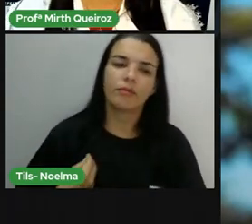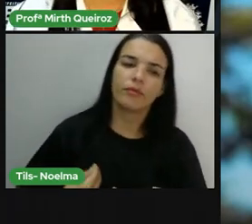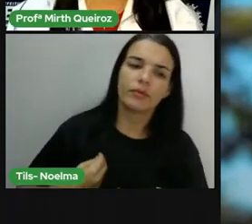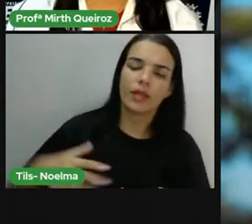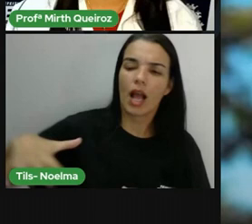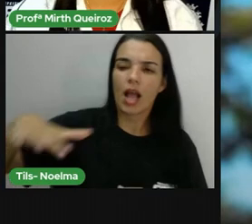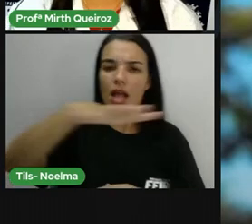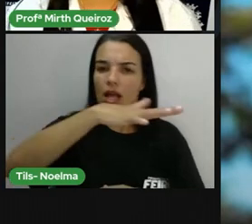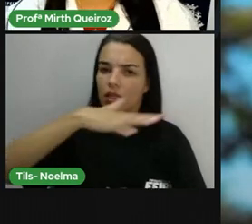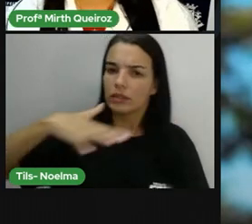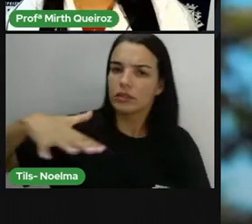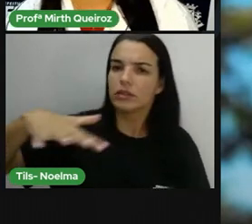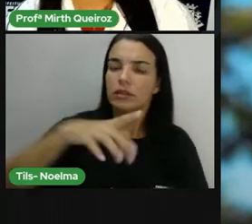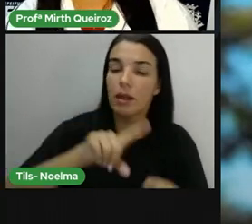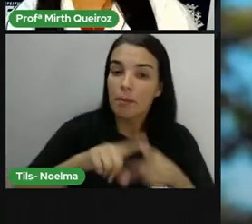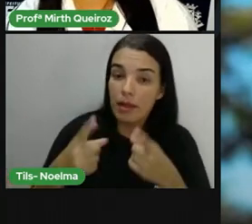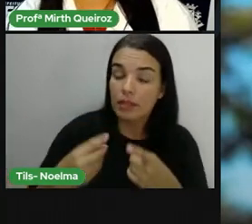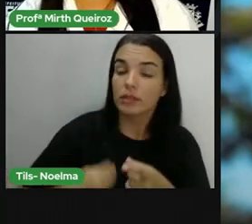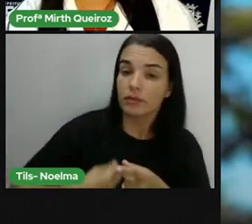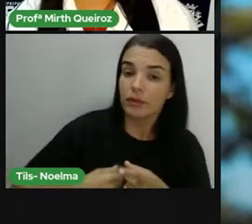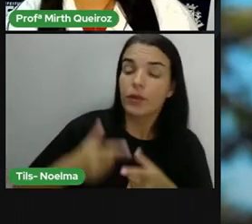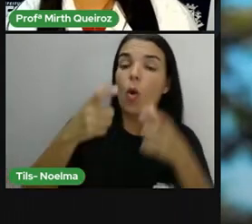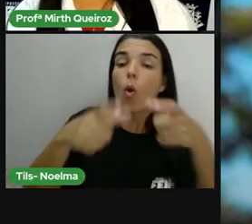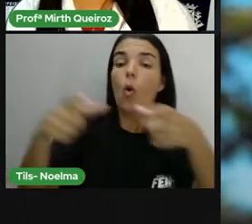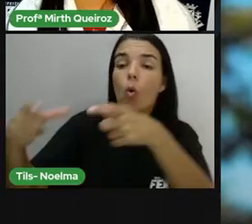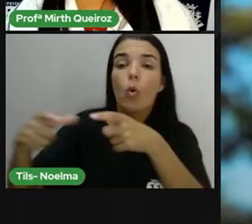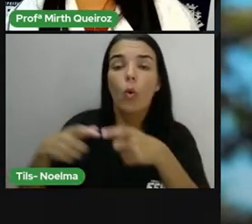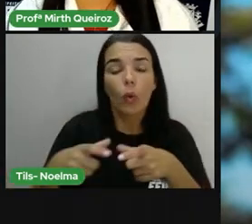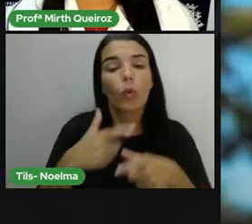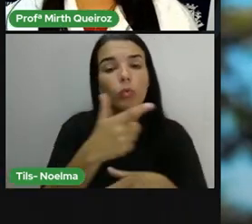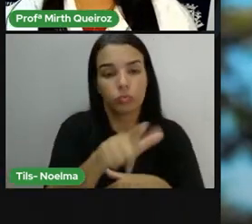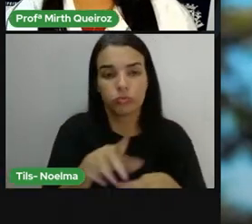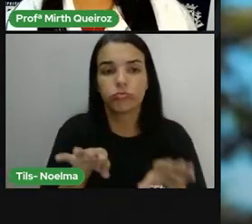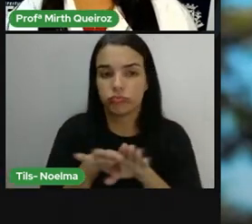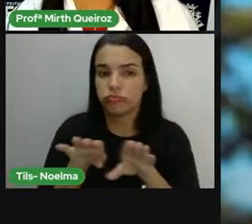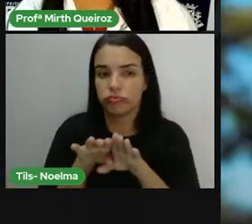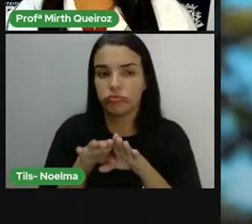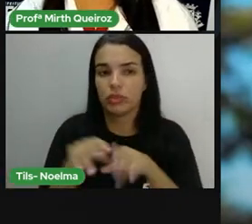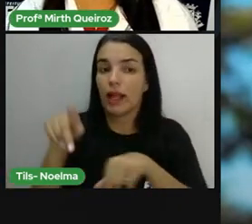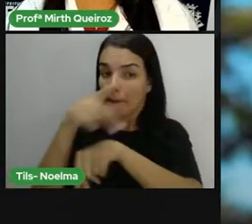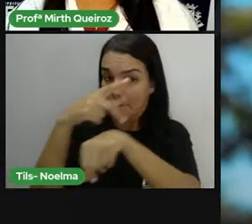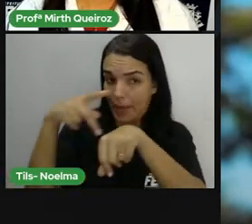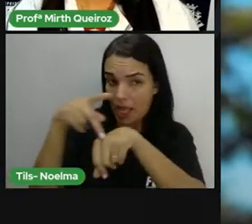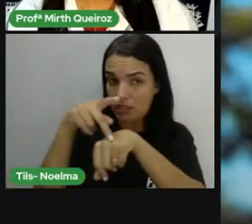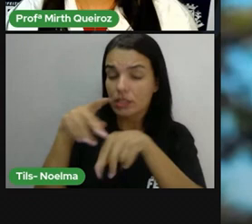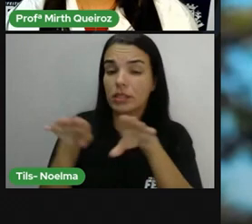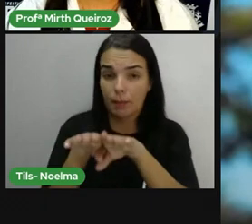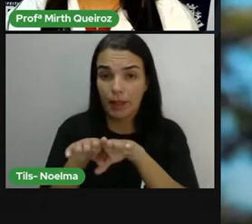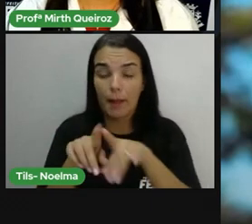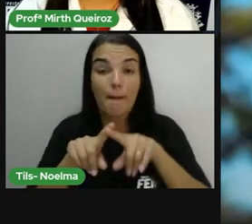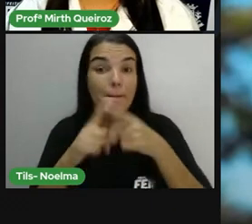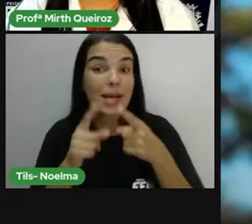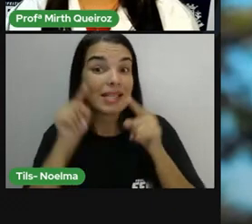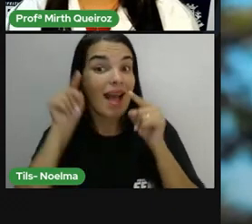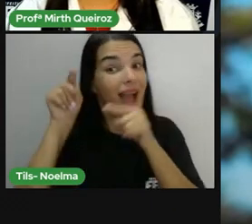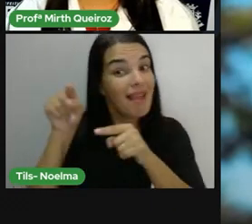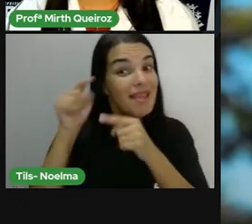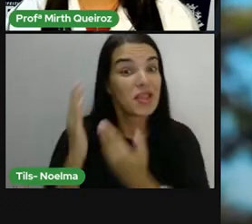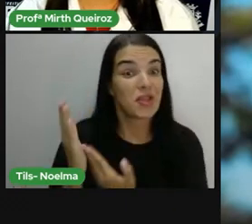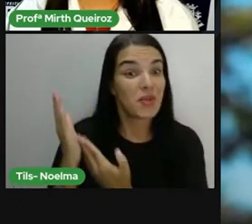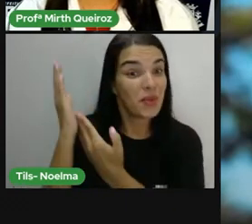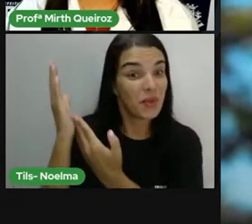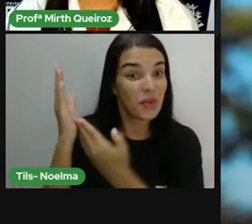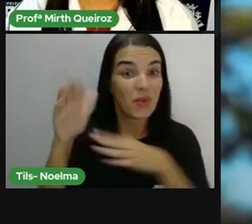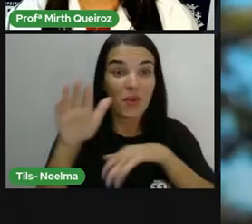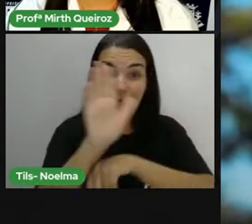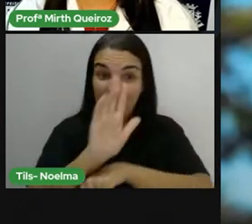fazem parte da caatinga, mas que também faz parte de outros biomas, inclusive que existem em outros países, né? E agora, esse vídeo,